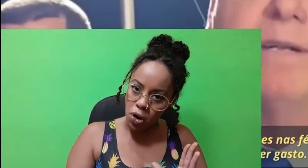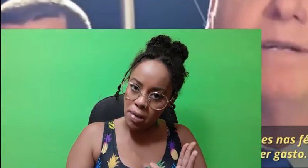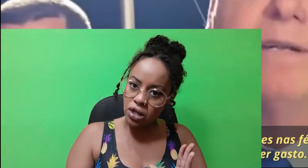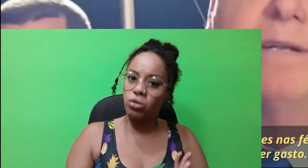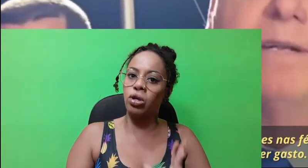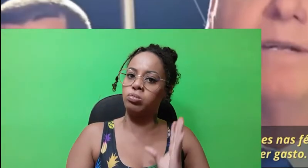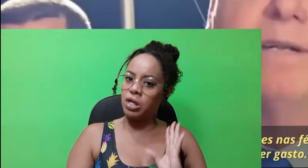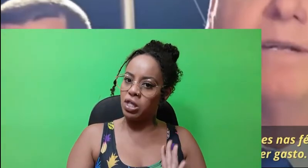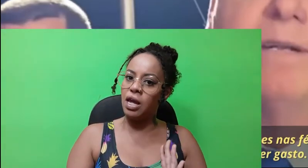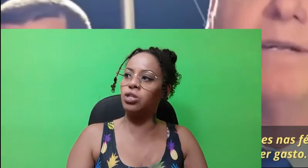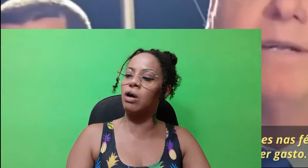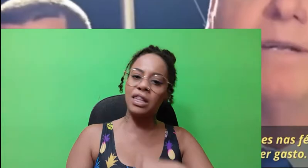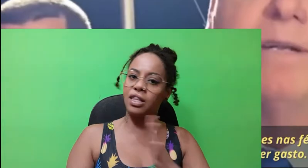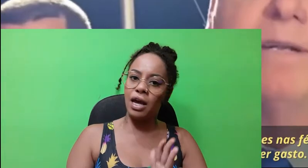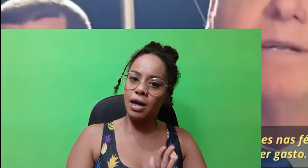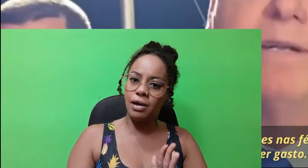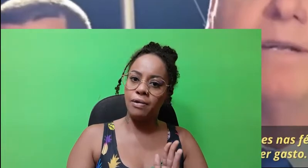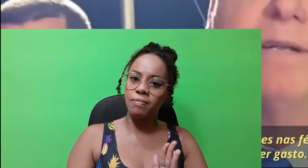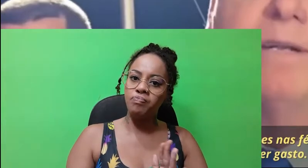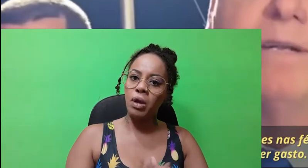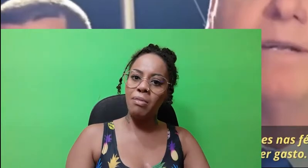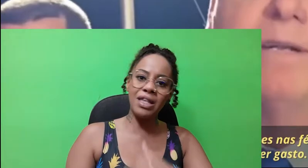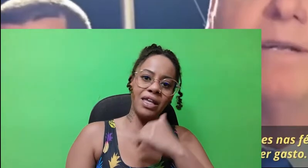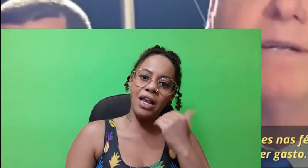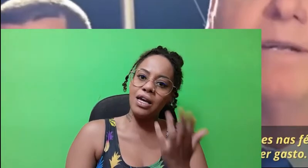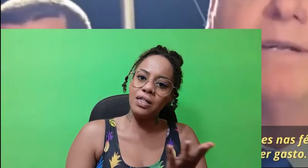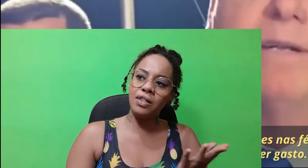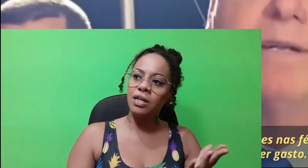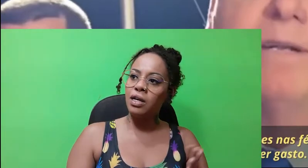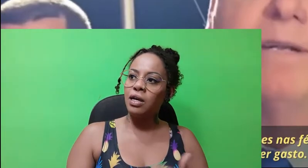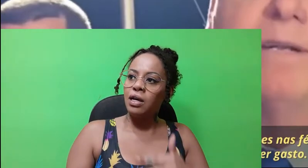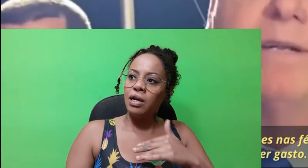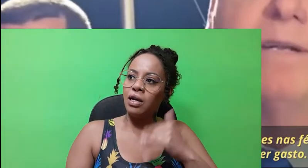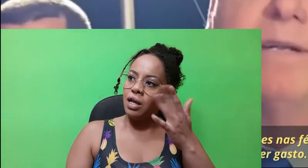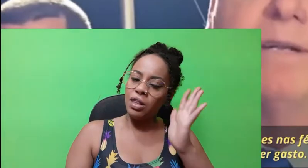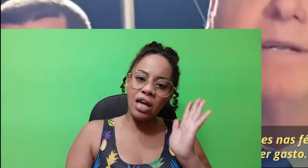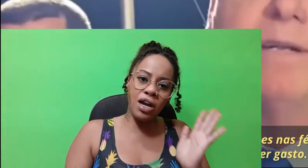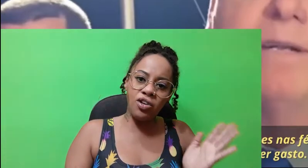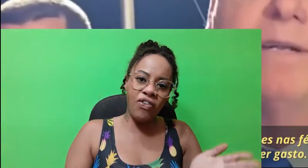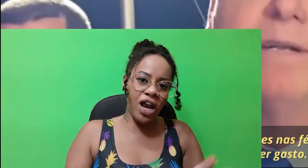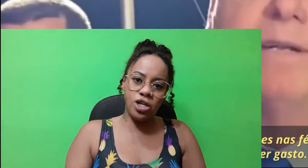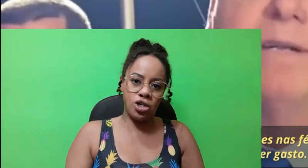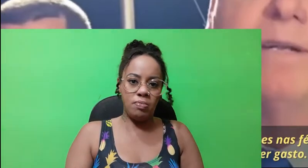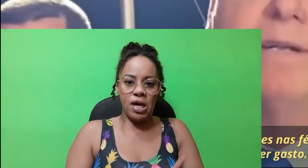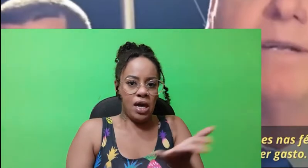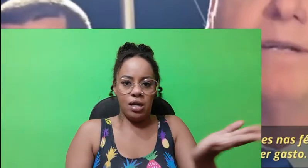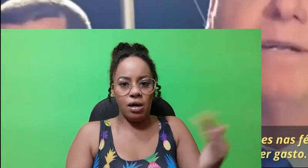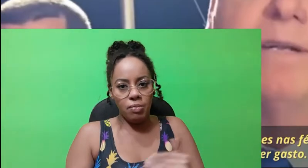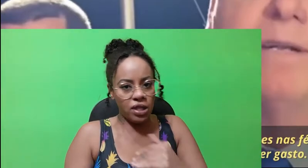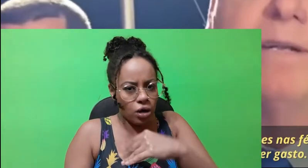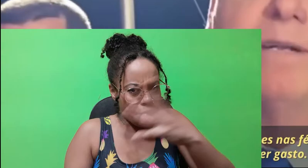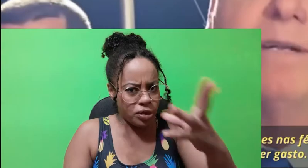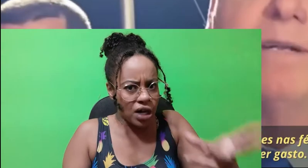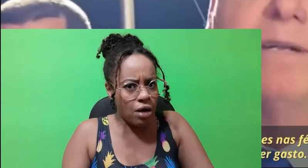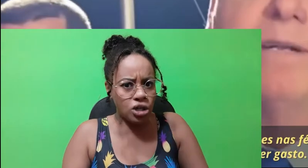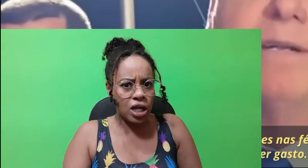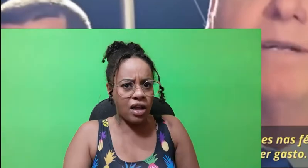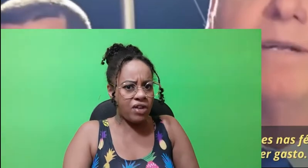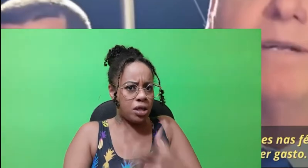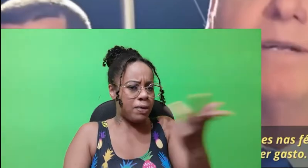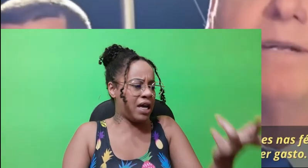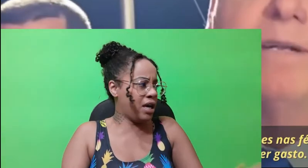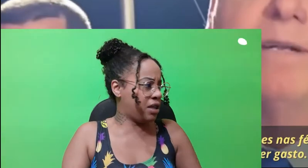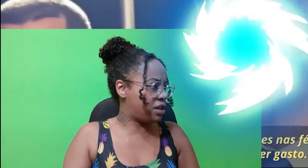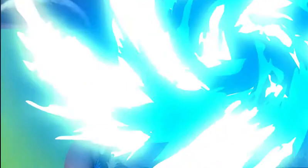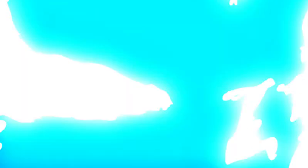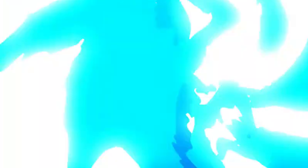Gastei um pouco mais que os outros presidentes. Eu gastei. Mas eles... eles eram diferentes de mim. É muita corrupção que